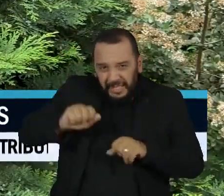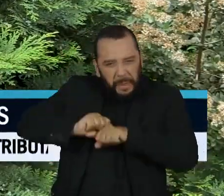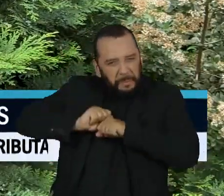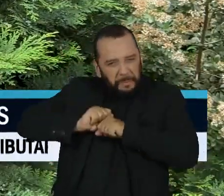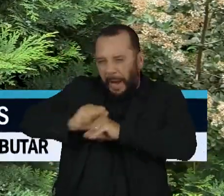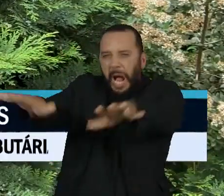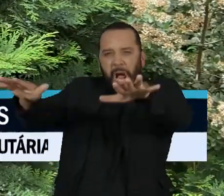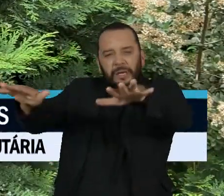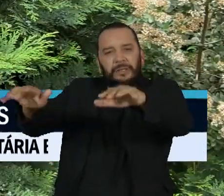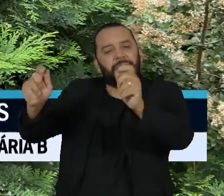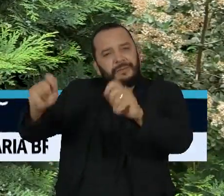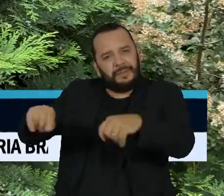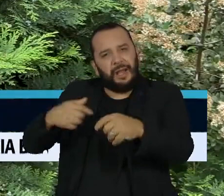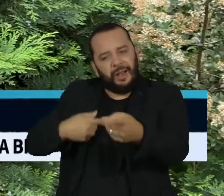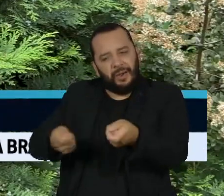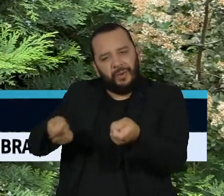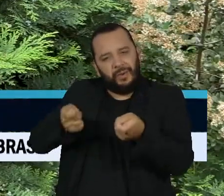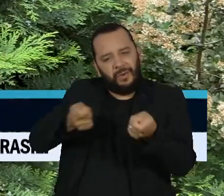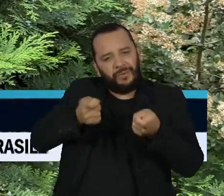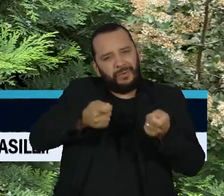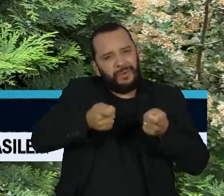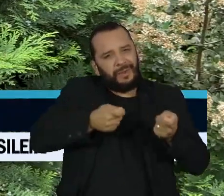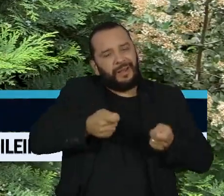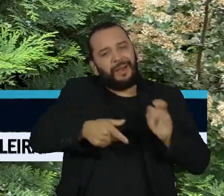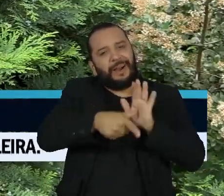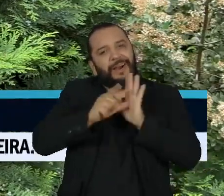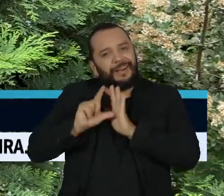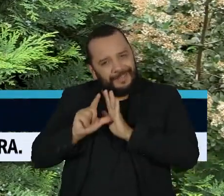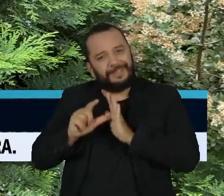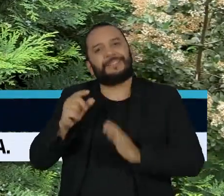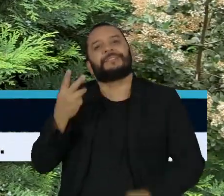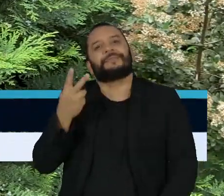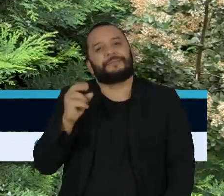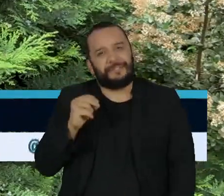mesmo de 2030. De Londres, Leão Serva.